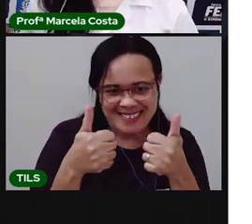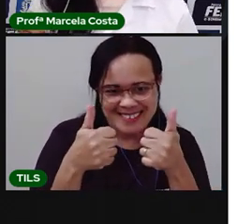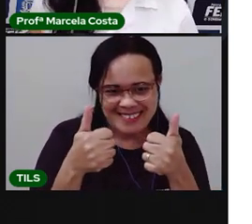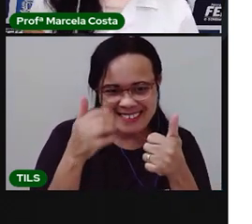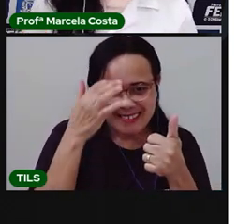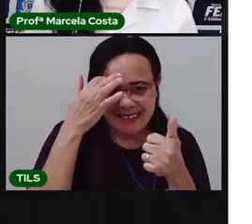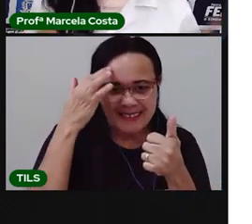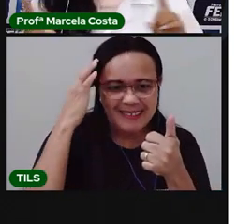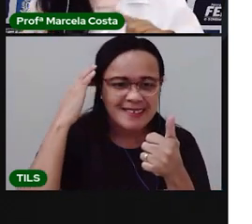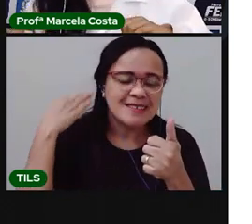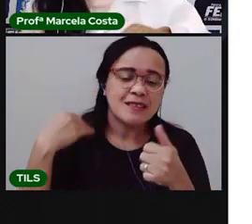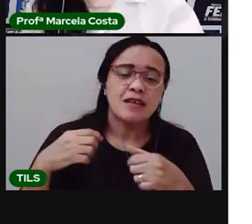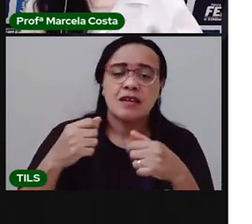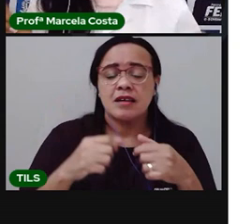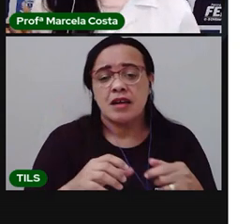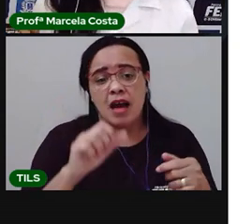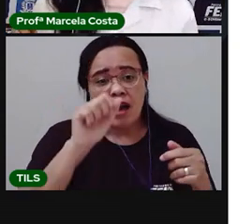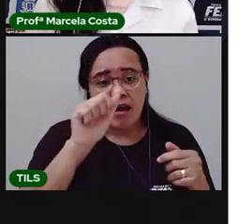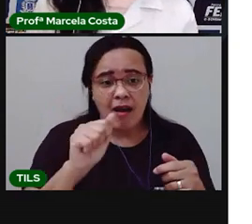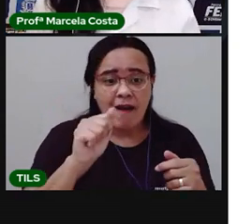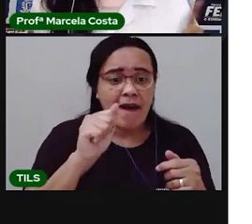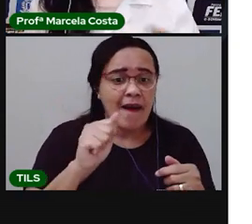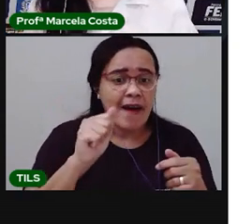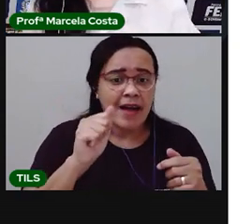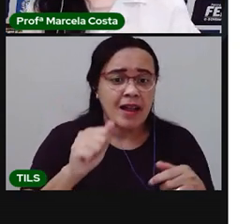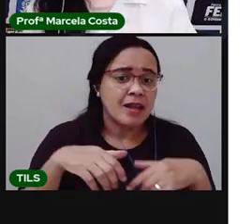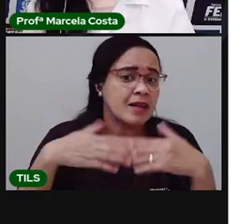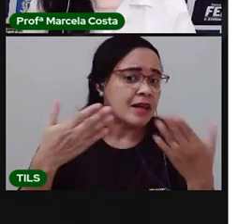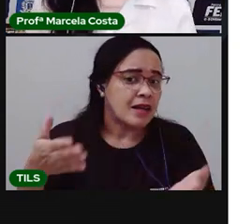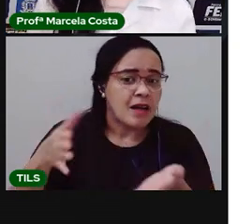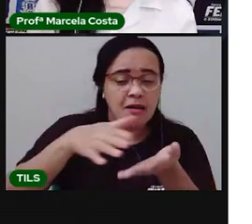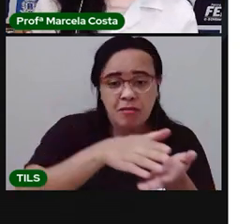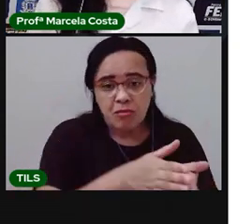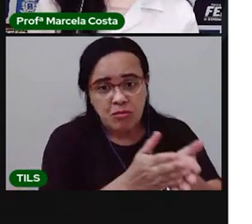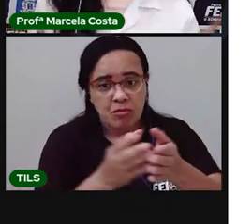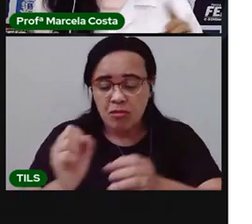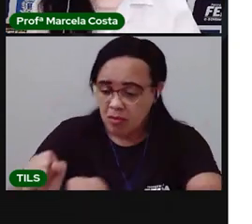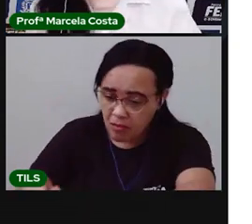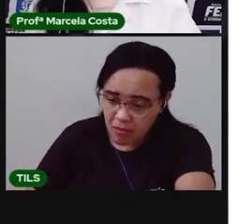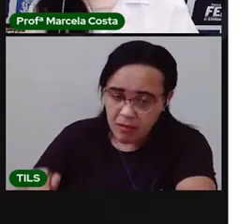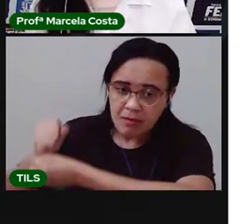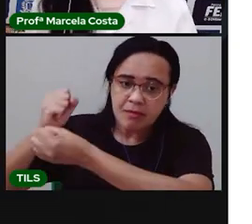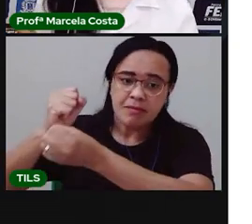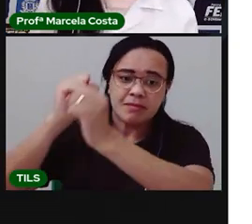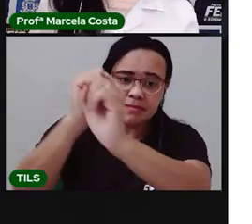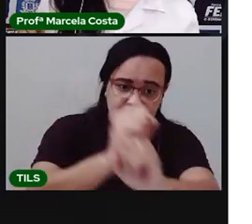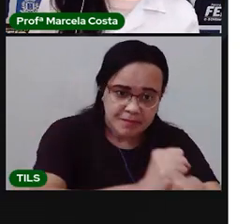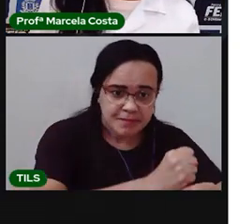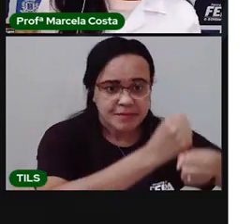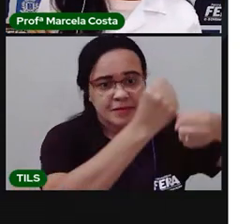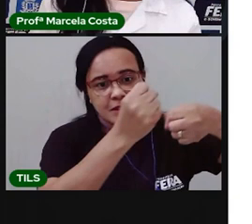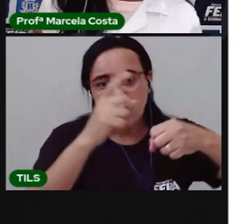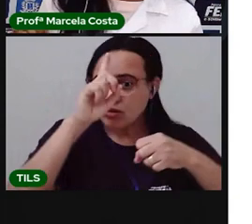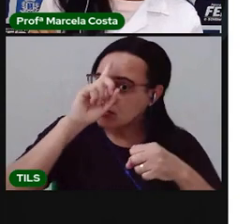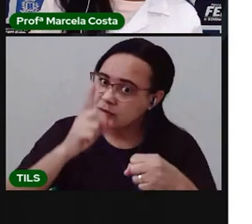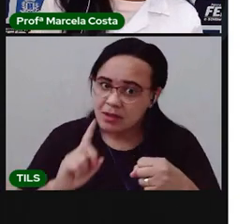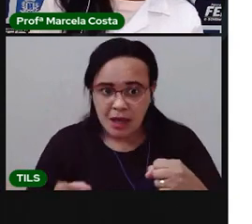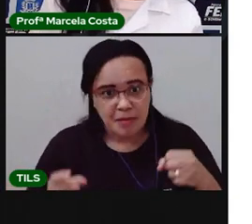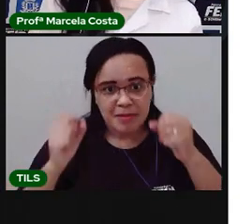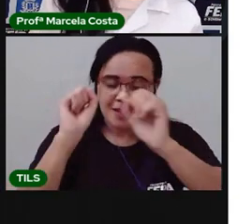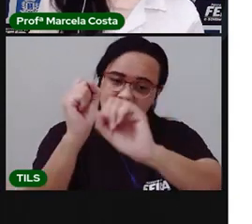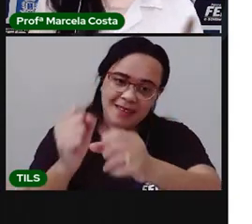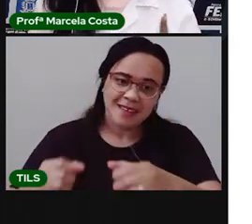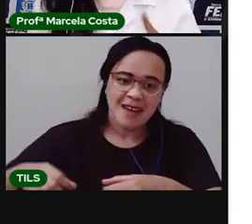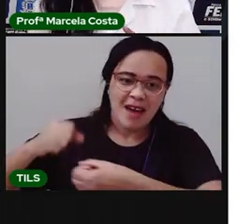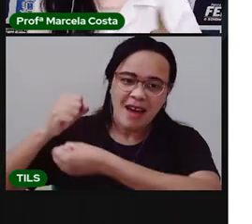A canoa virou por deixá-la virar. Foi por causa de Maria que não soube rinar.